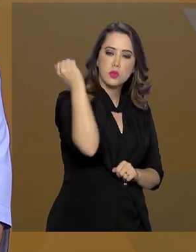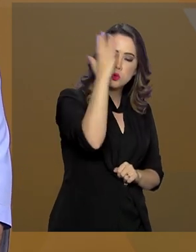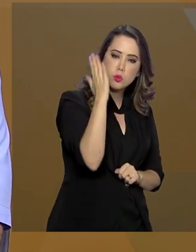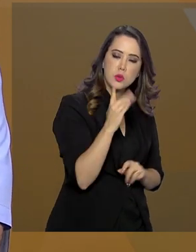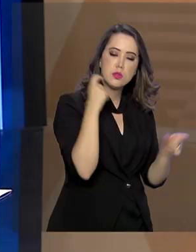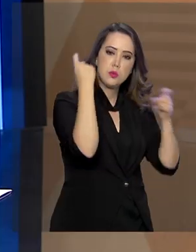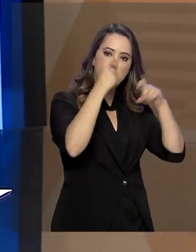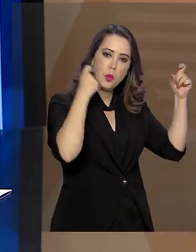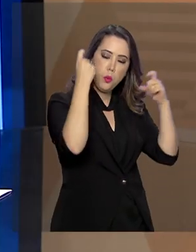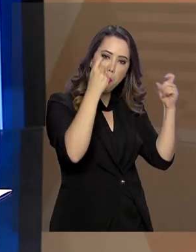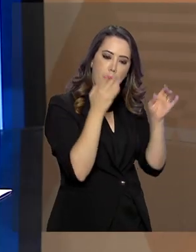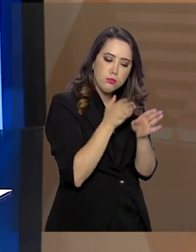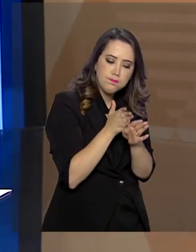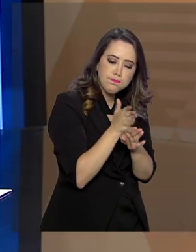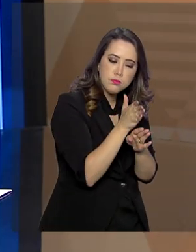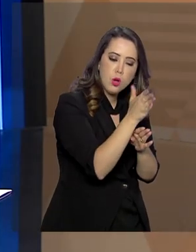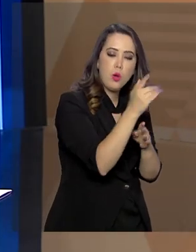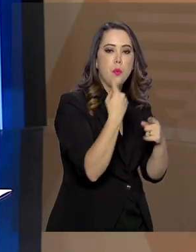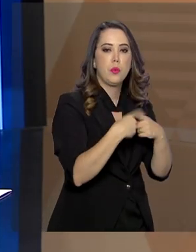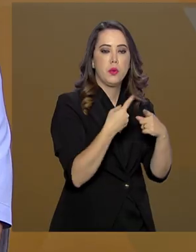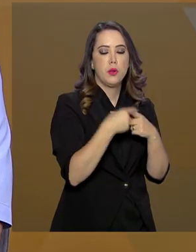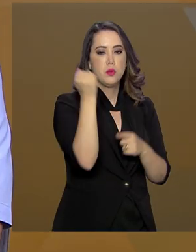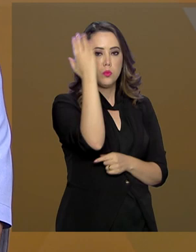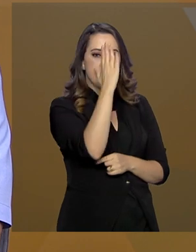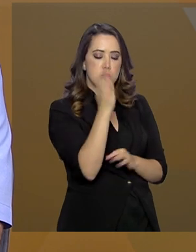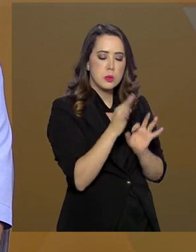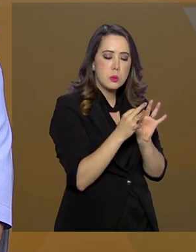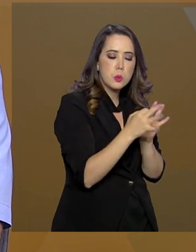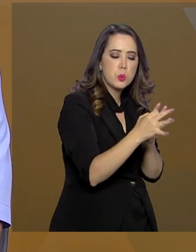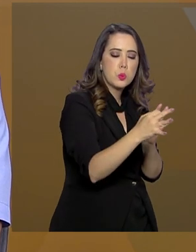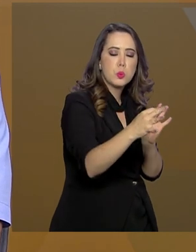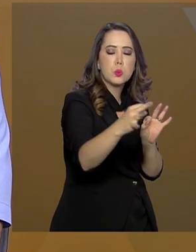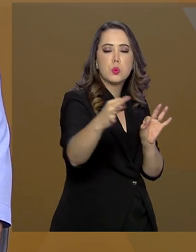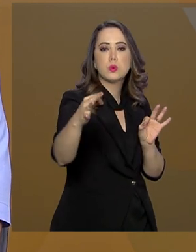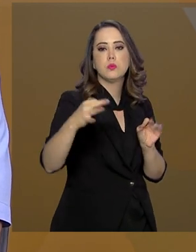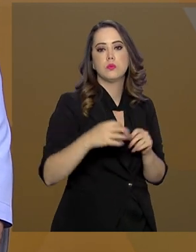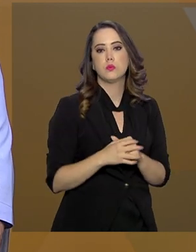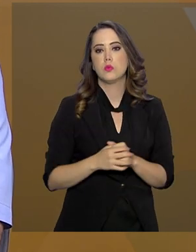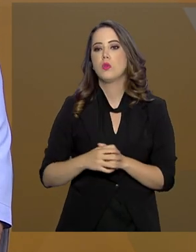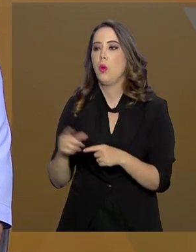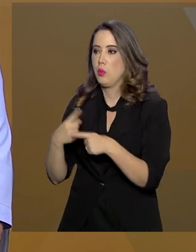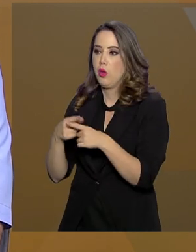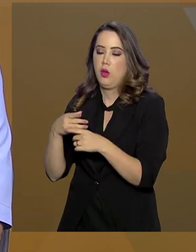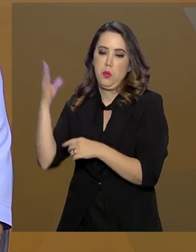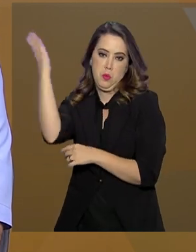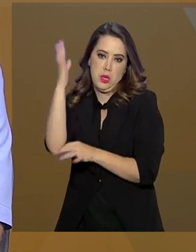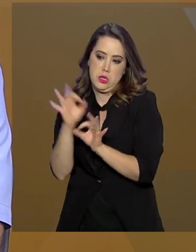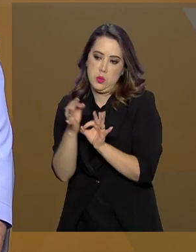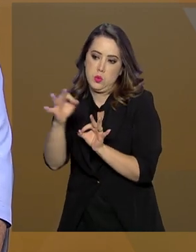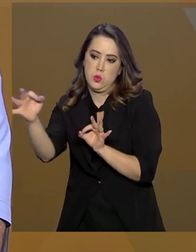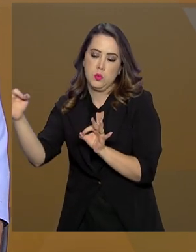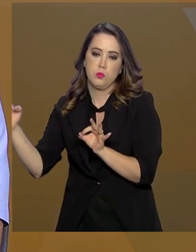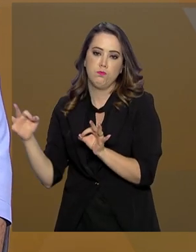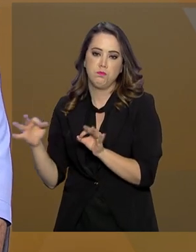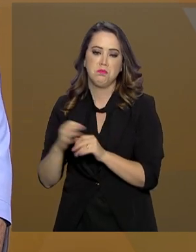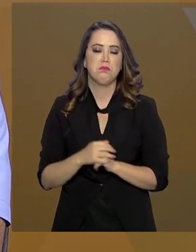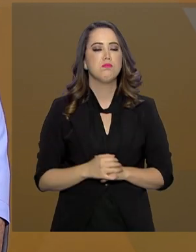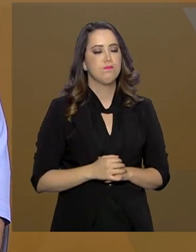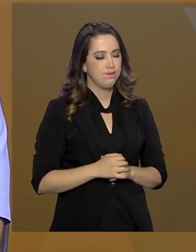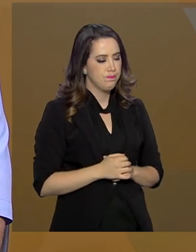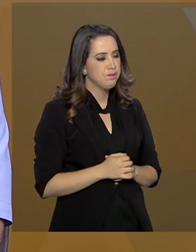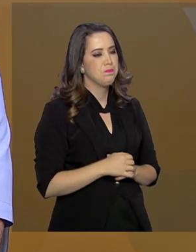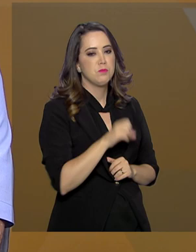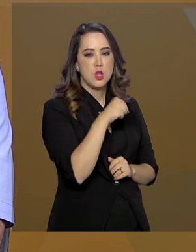faixa de fronteira. Até porque o Brasil é um país continental. E vários programas já foram feitos, cada um com seu sucesso no